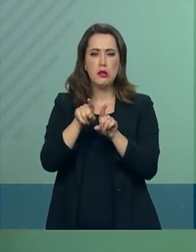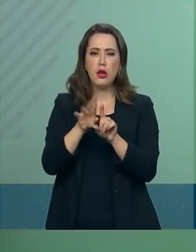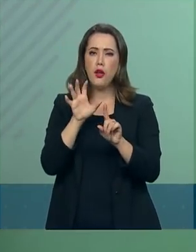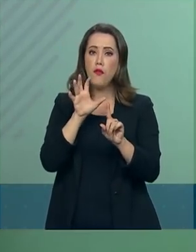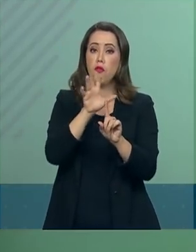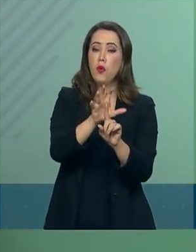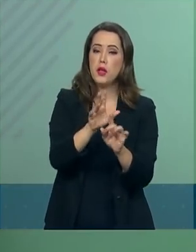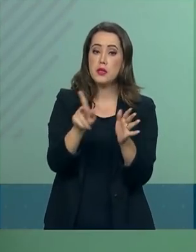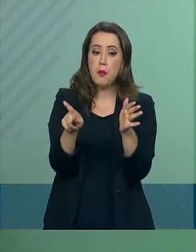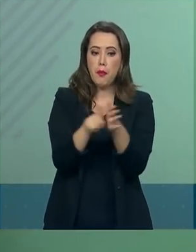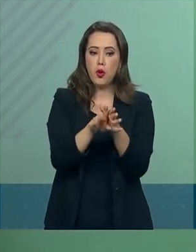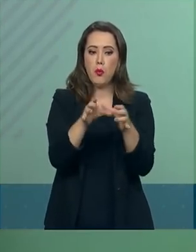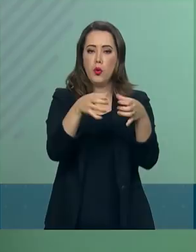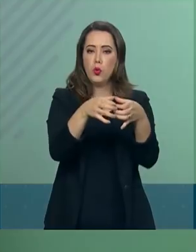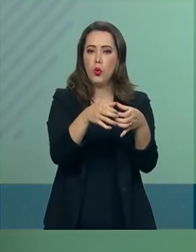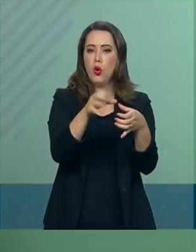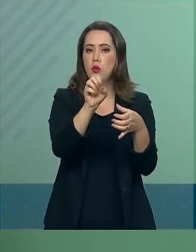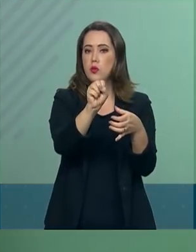da Sudene.